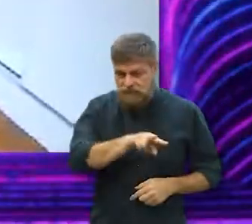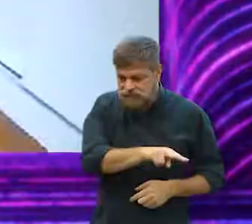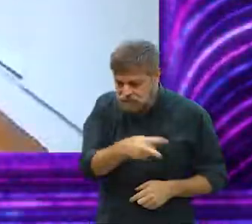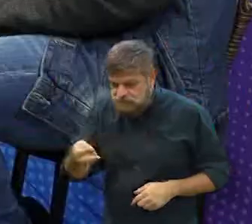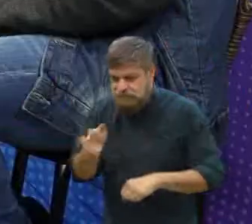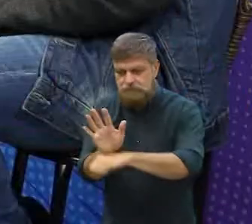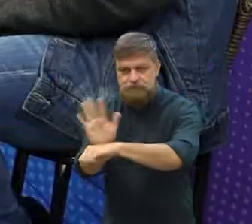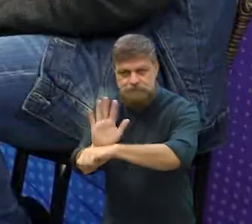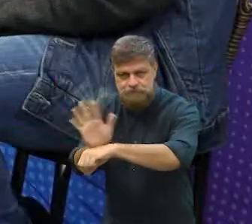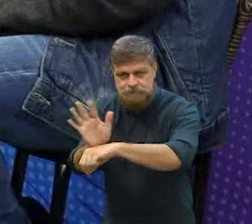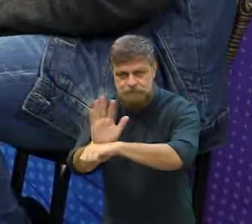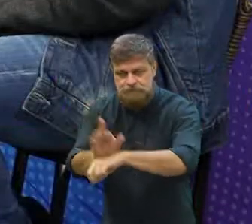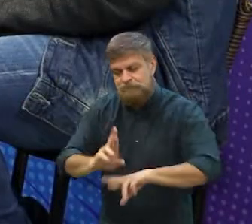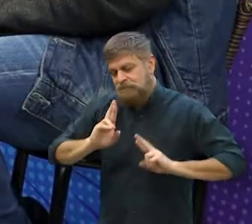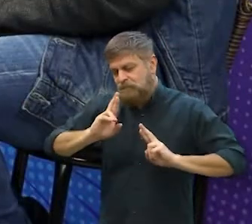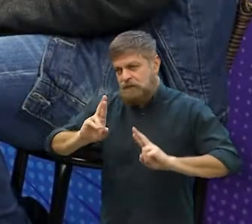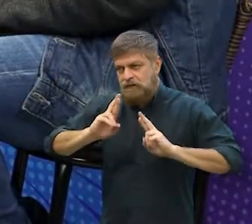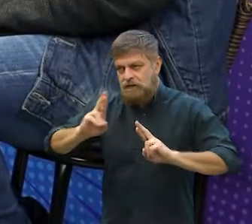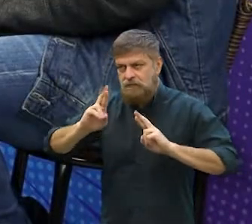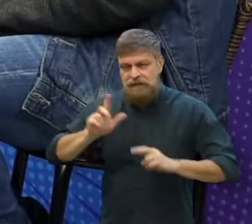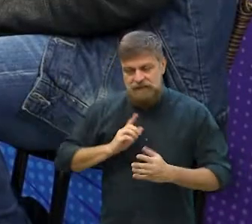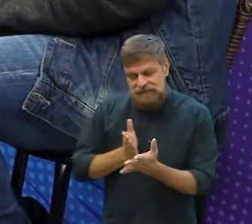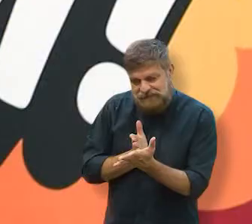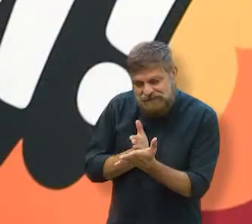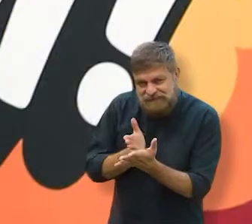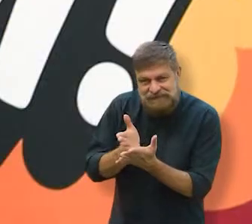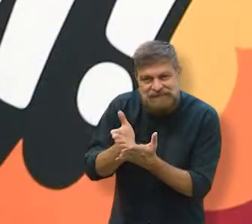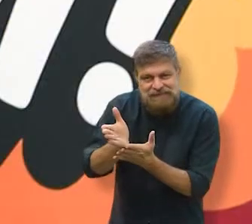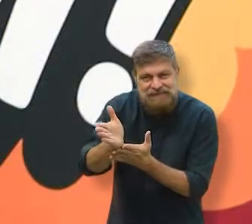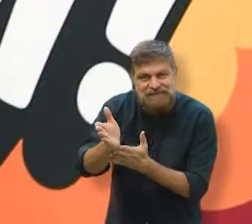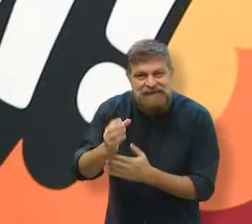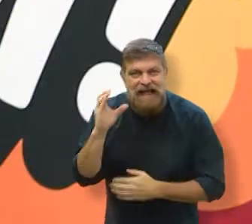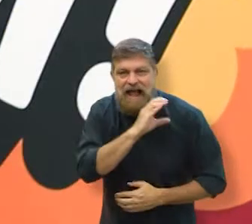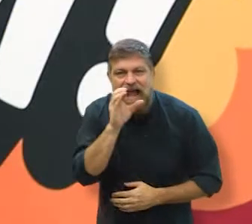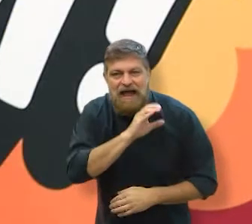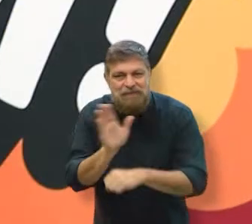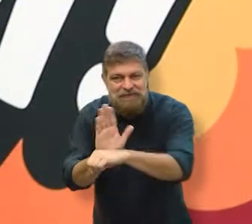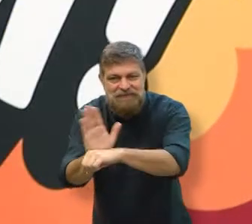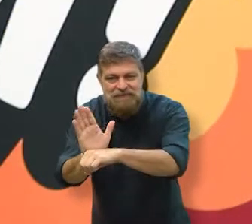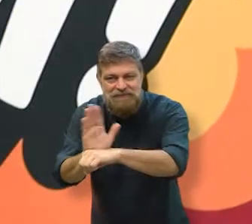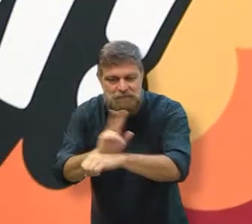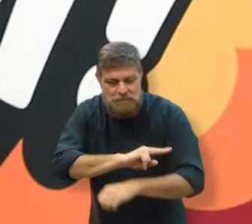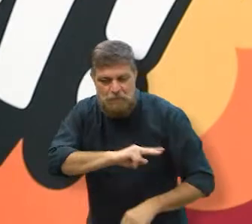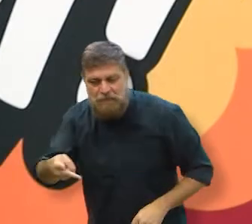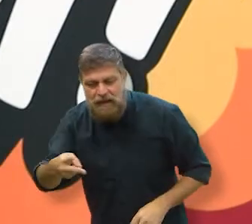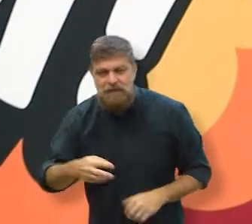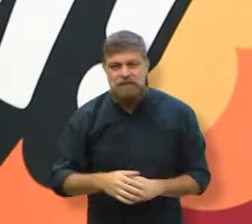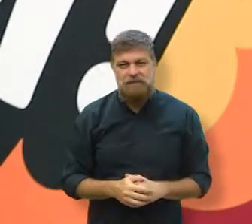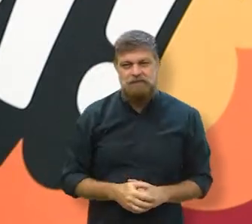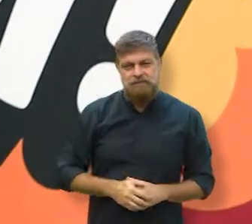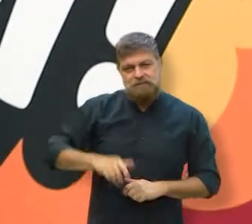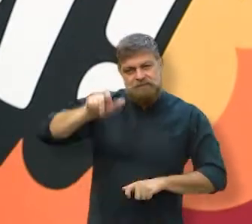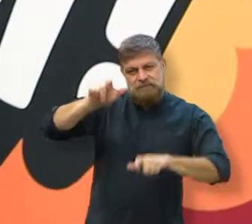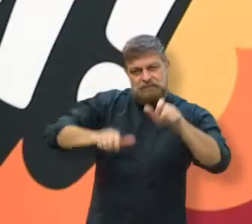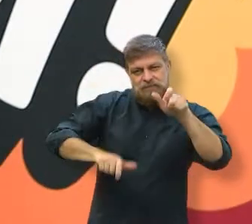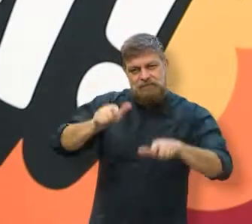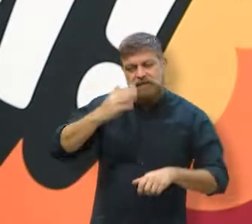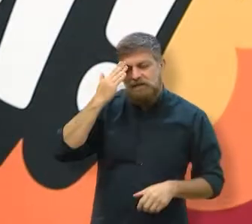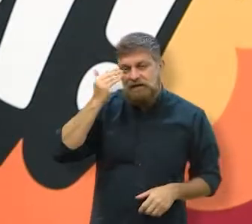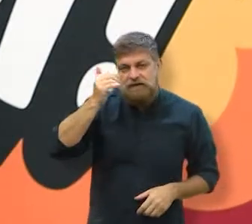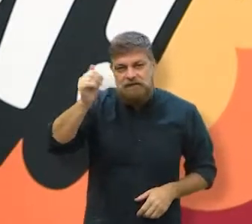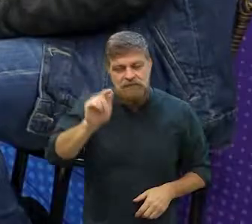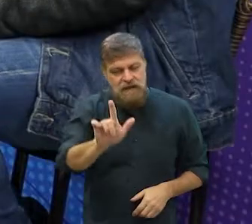acho que ele corre, tomara que corra sérios riscos de virar filme em breve. Ô Keca, e o pessoal que é fã,